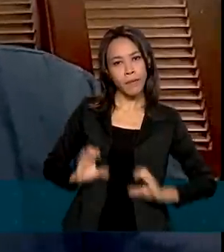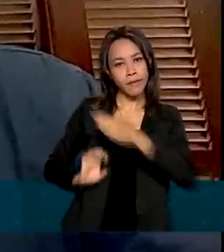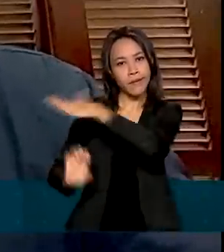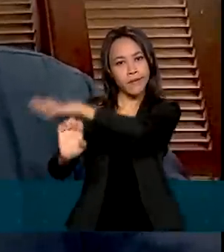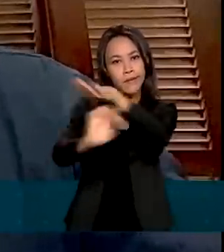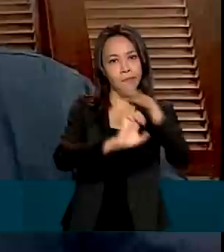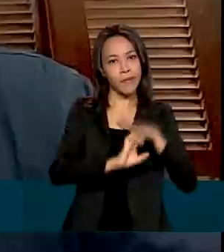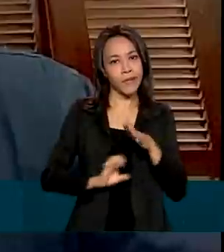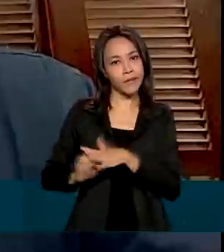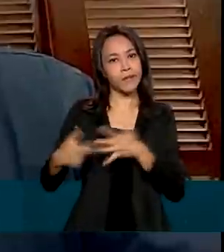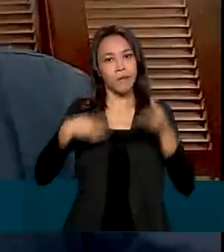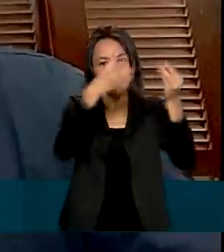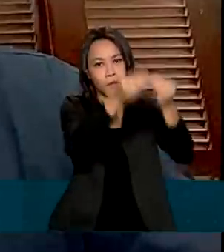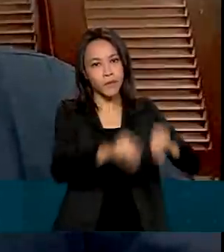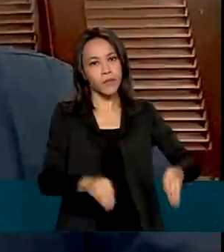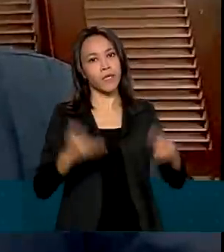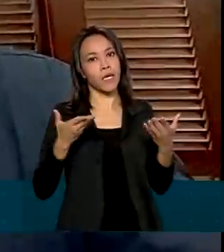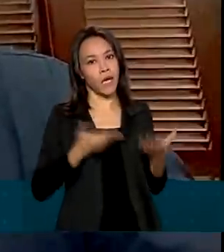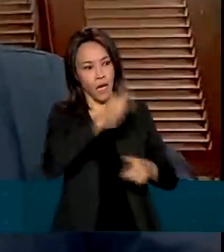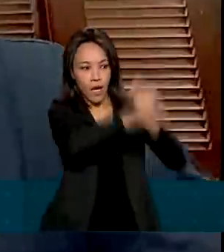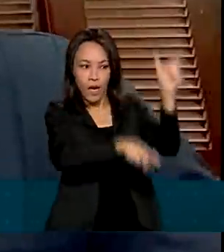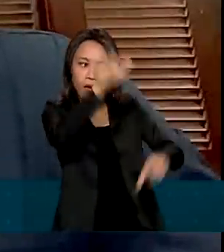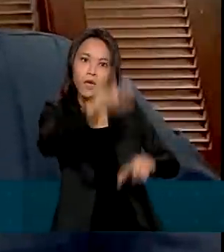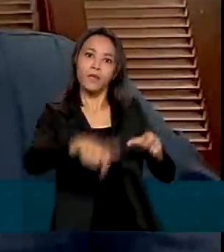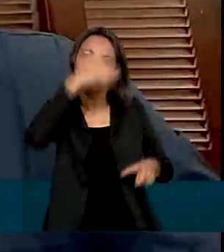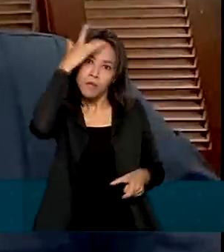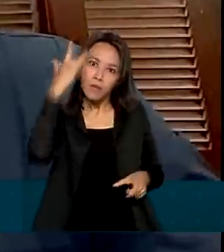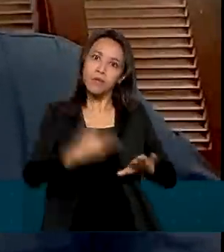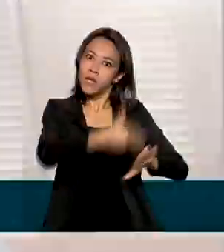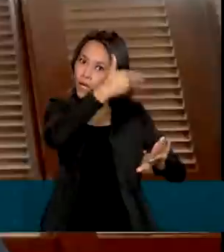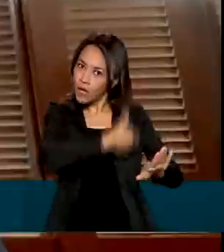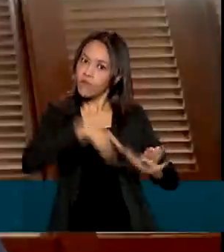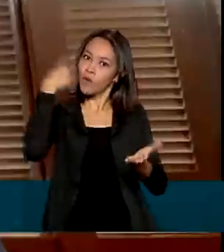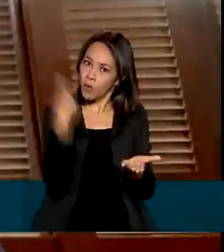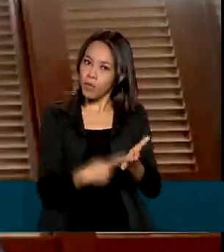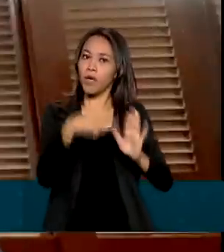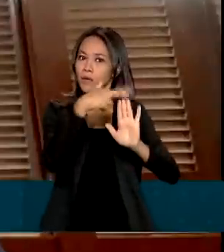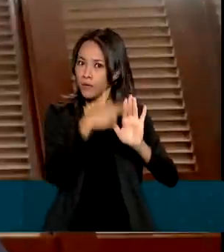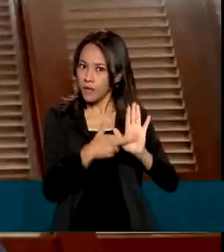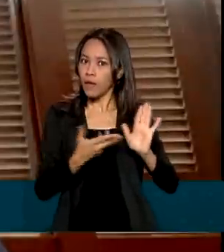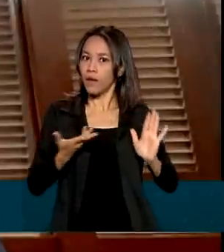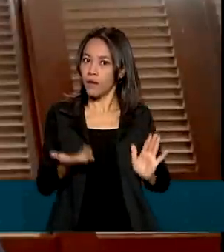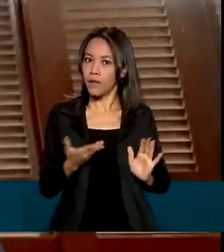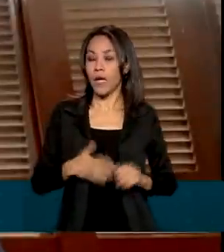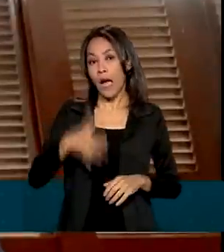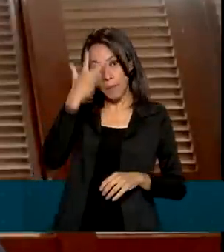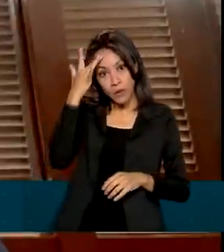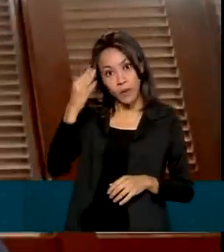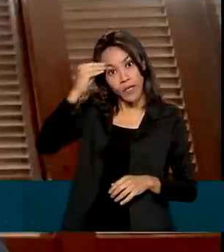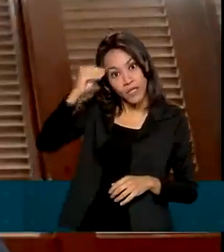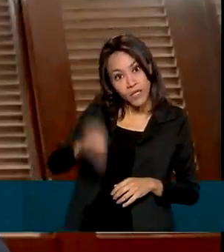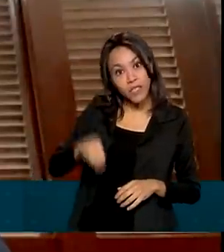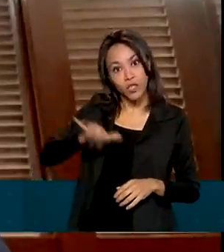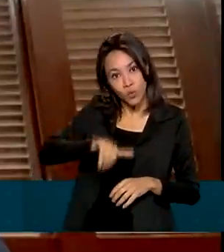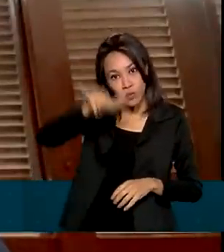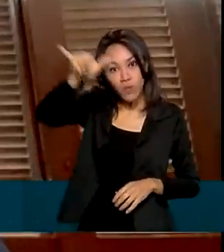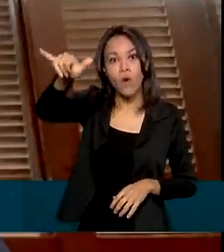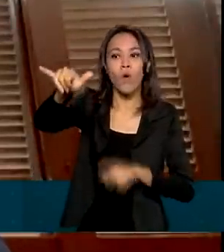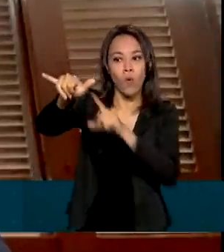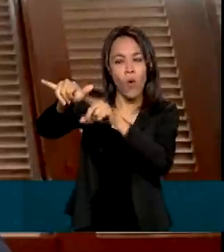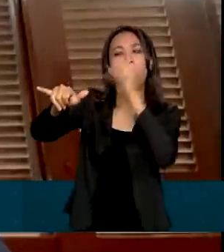alguns ditames do Código de Defesa dos Consumidores, regras estabelecidas pelas leis. O consumidor que desiste do voo, ele pode sim